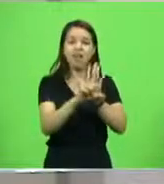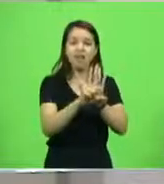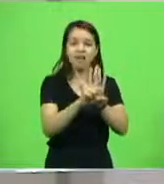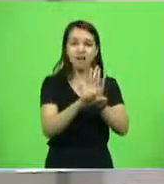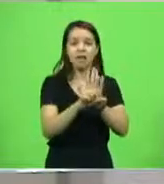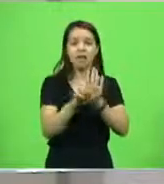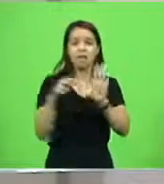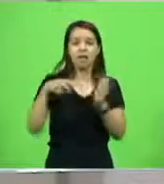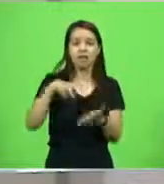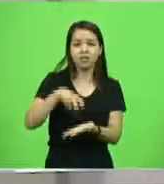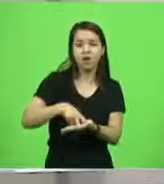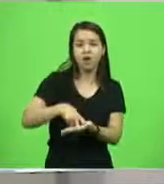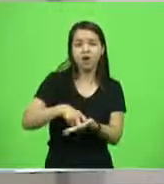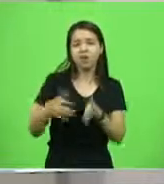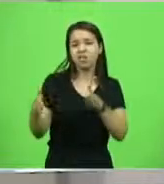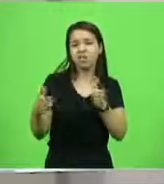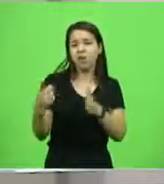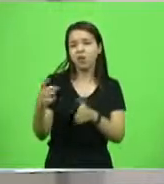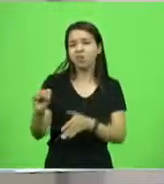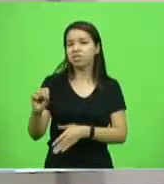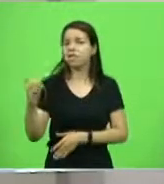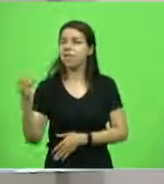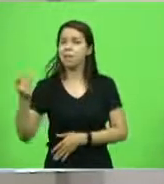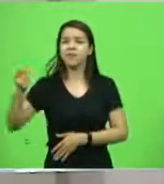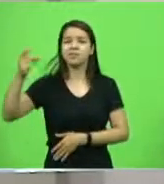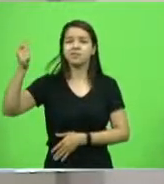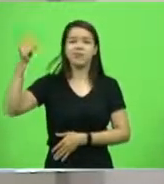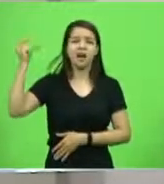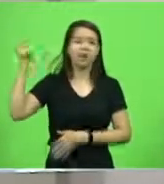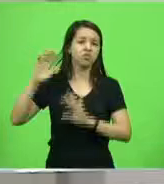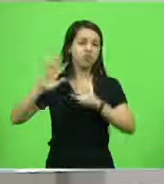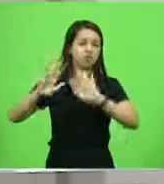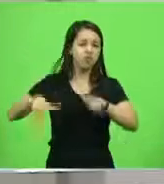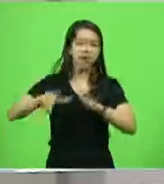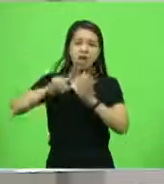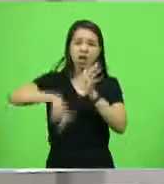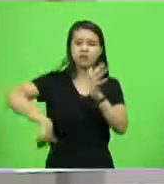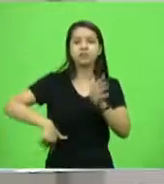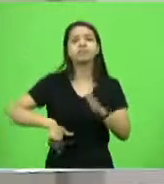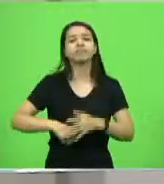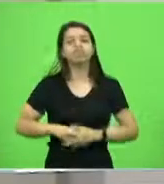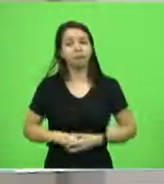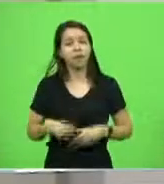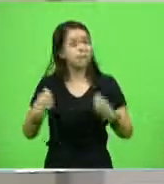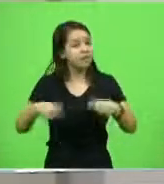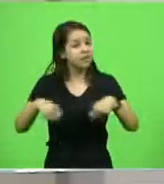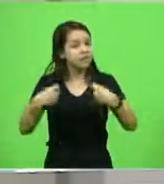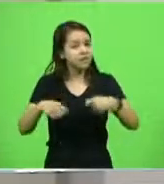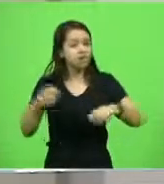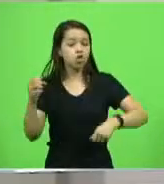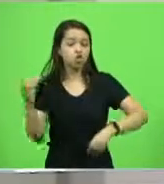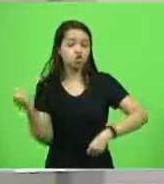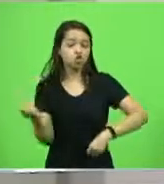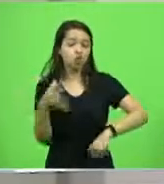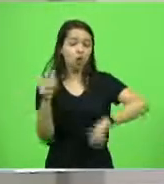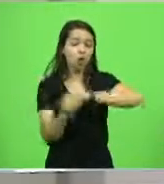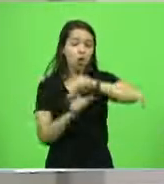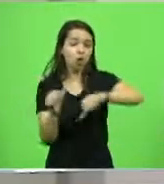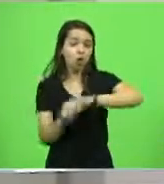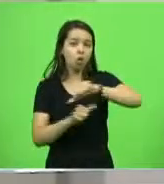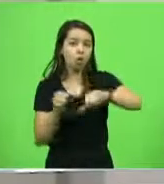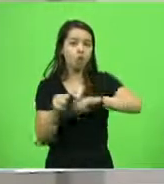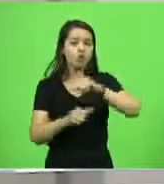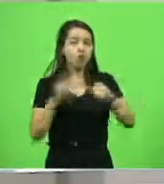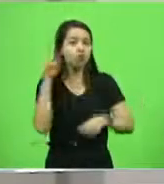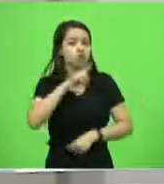já está desatualizada. Todas essas legislações criminais têm que ser atualizadas de forma urgente pelo Congresso